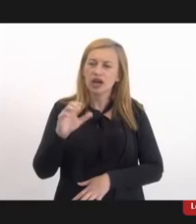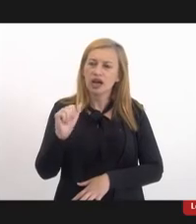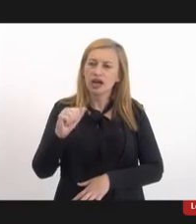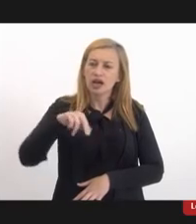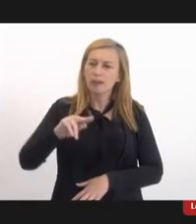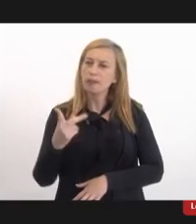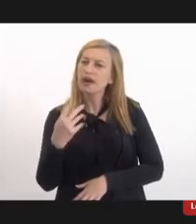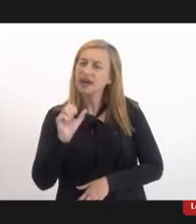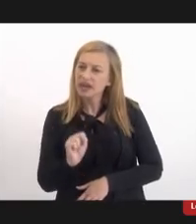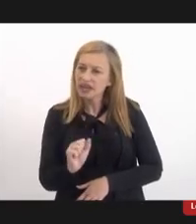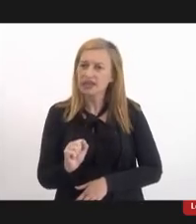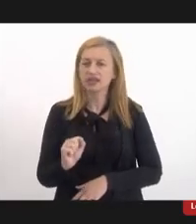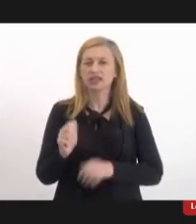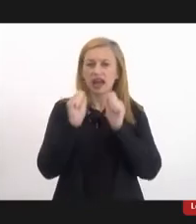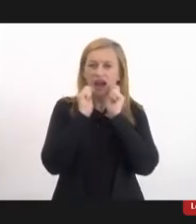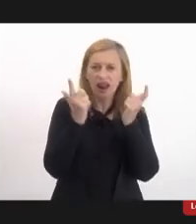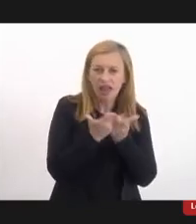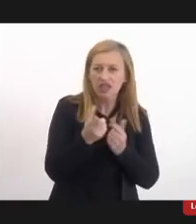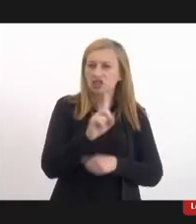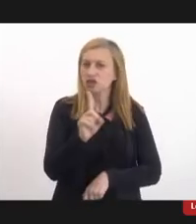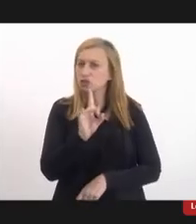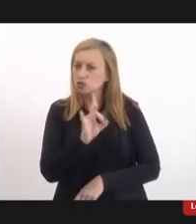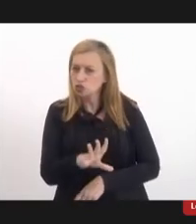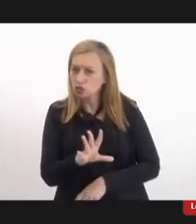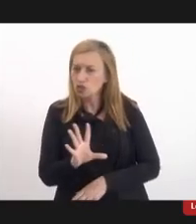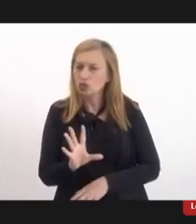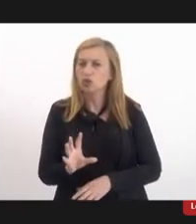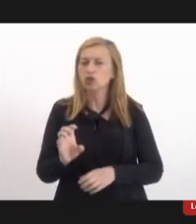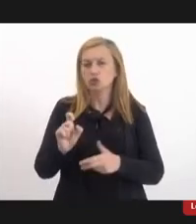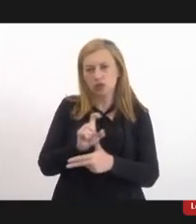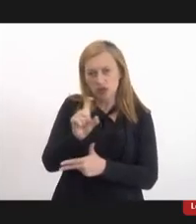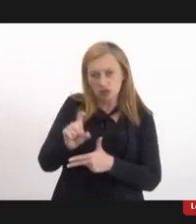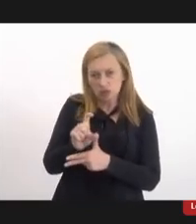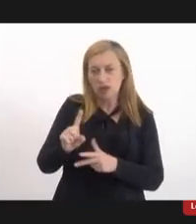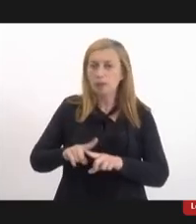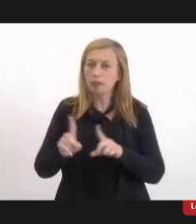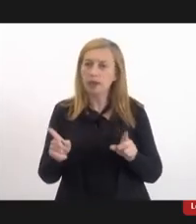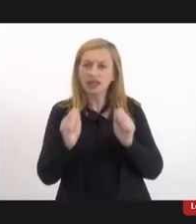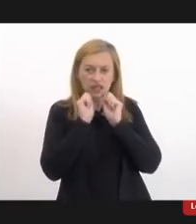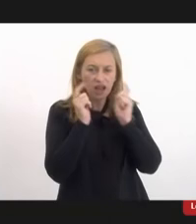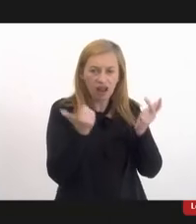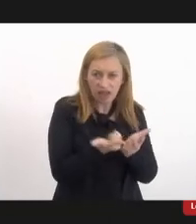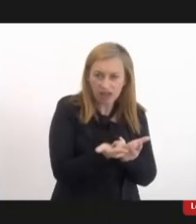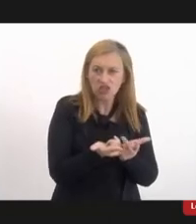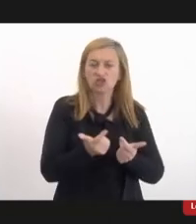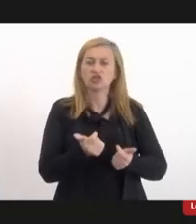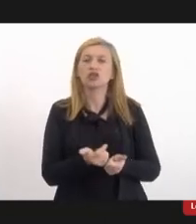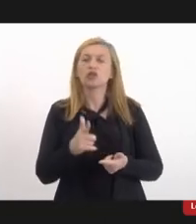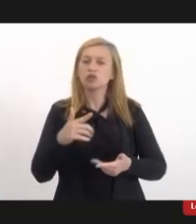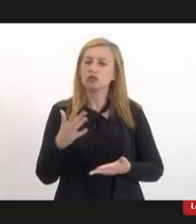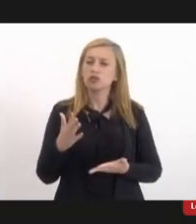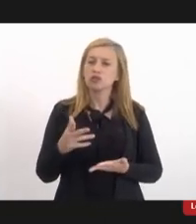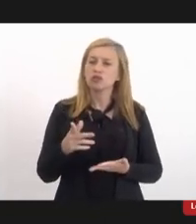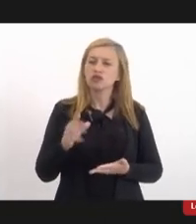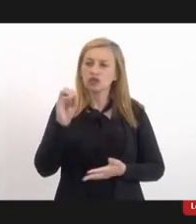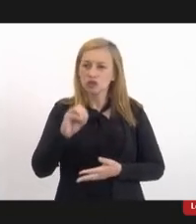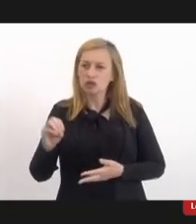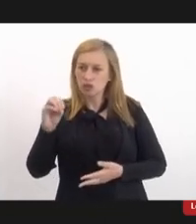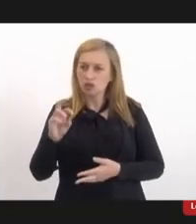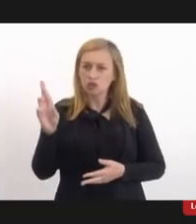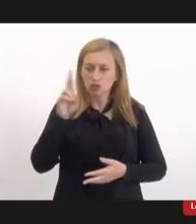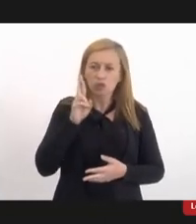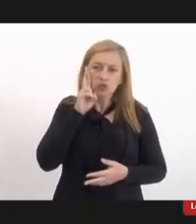da LERJ, não só do executivo, mas também da LERJ, como a gente faz com o Outubro Rosa,